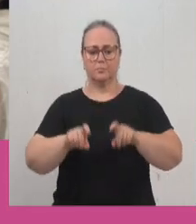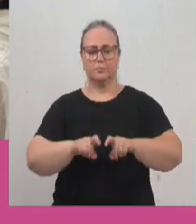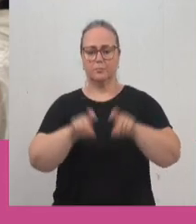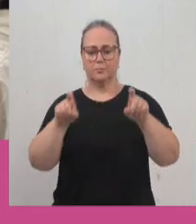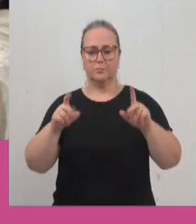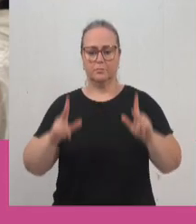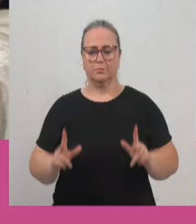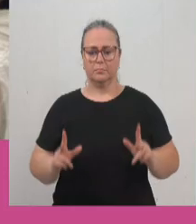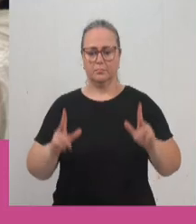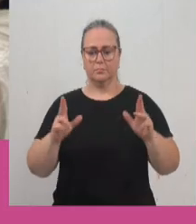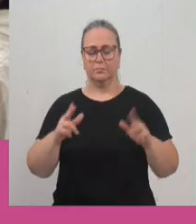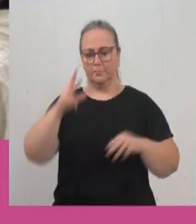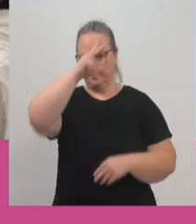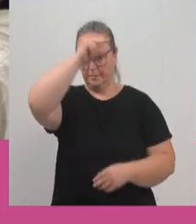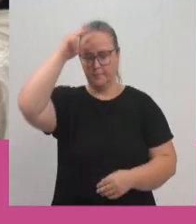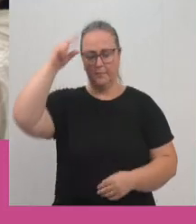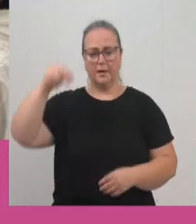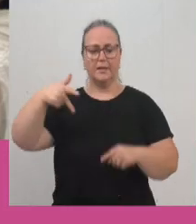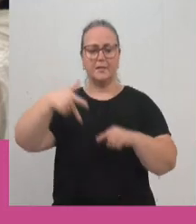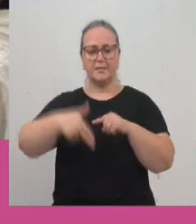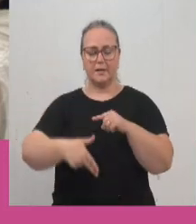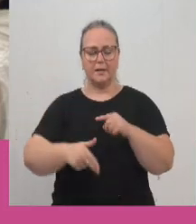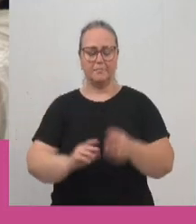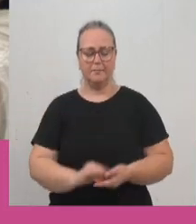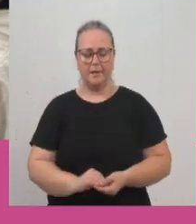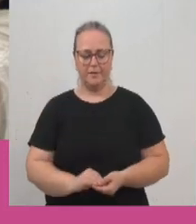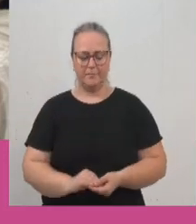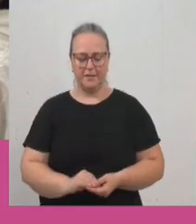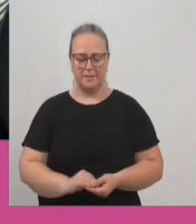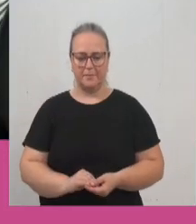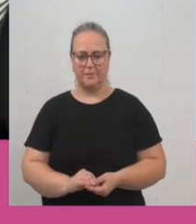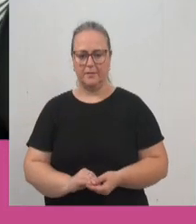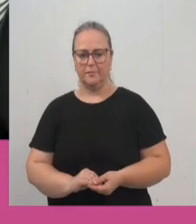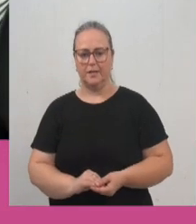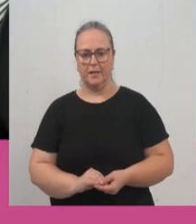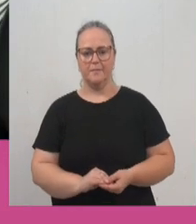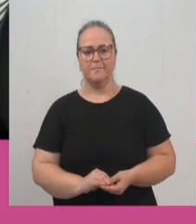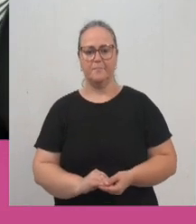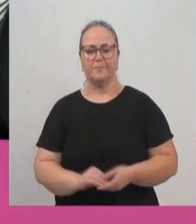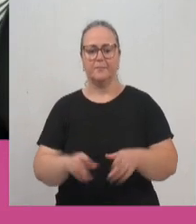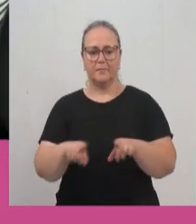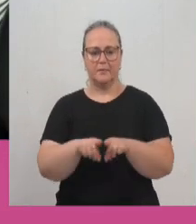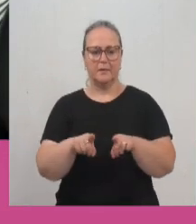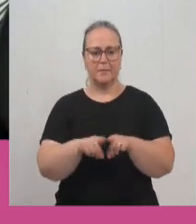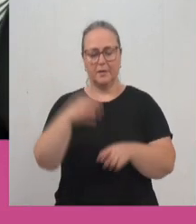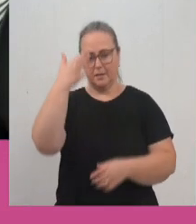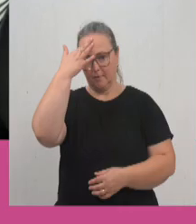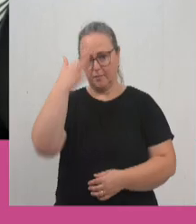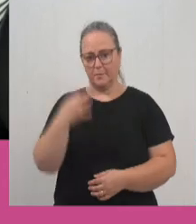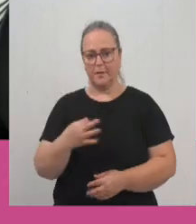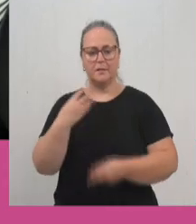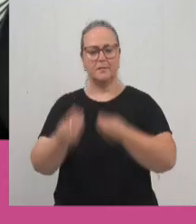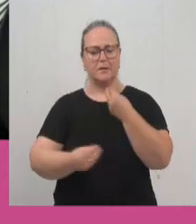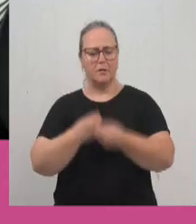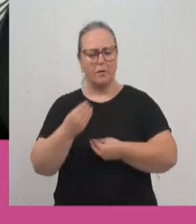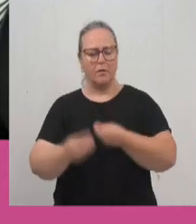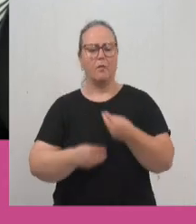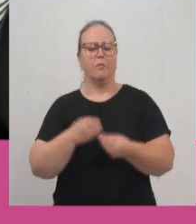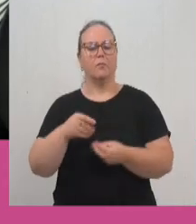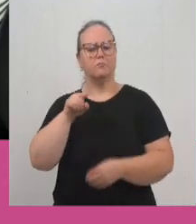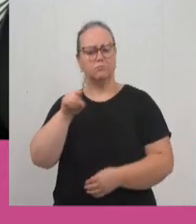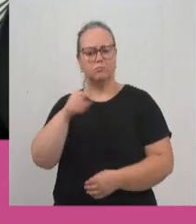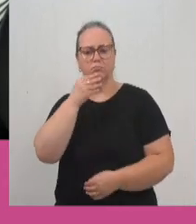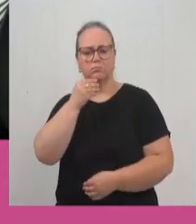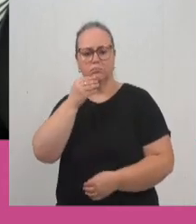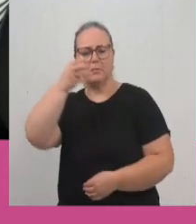foi interrompido pela Prefeitura. E a gente até entende, como o vereador Bruno citou, que tem a questão do